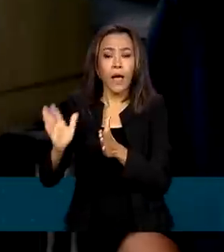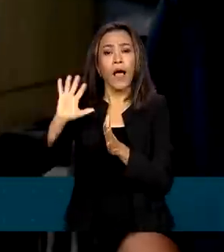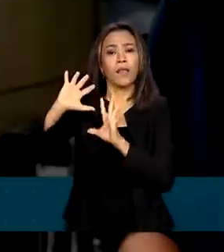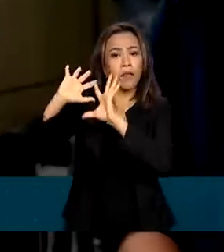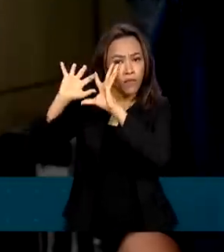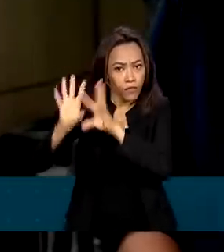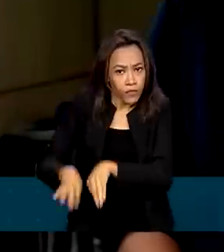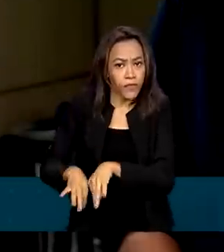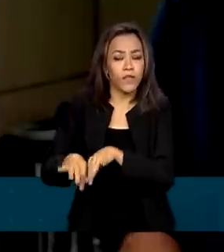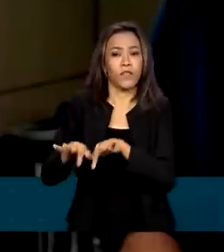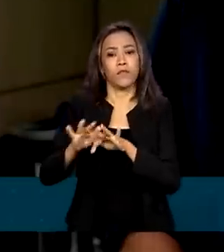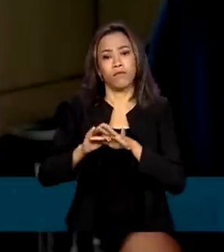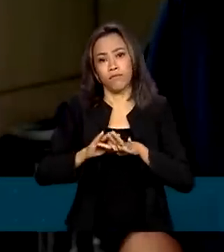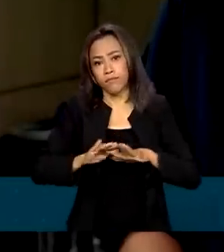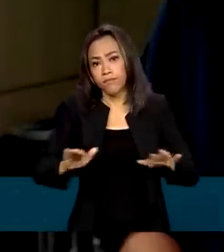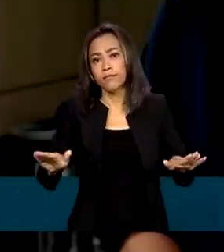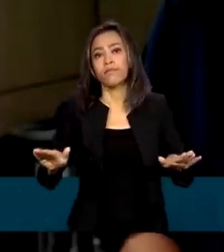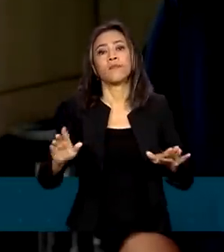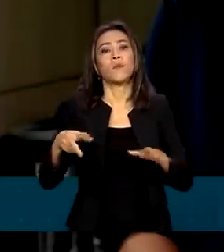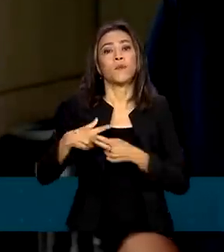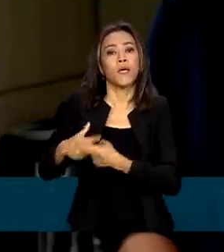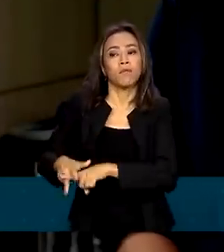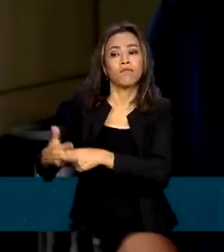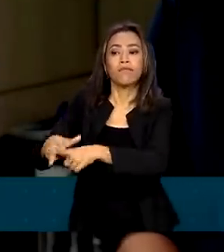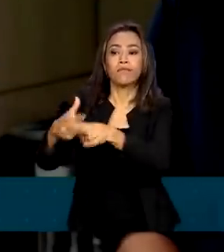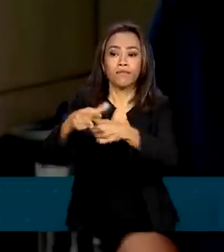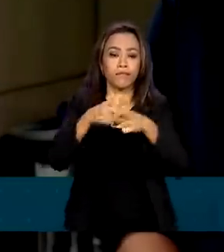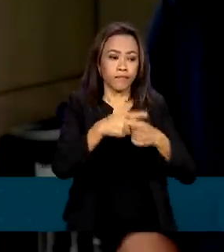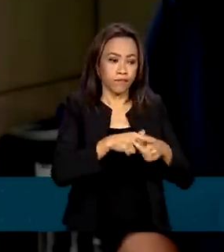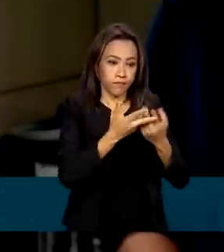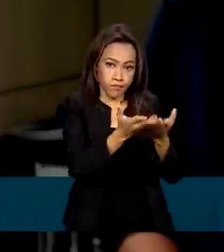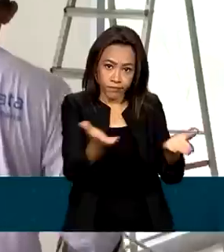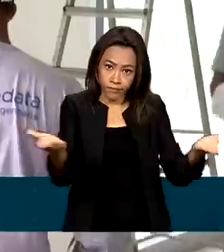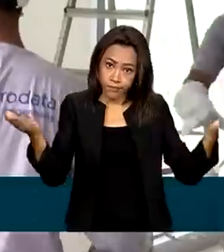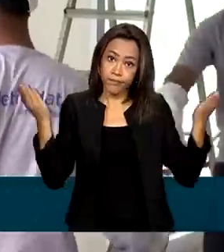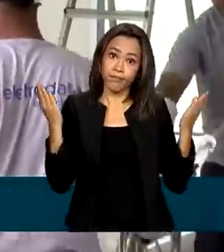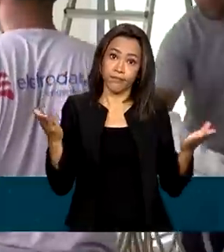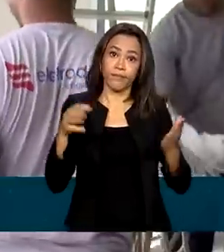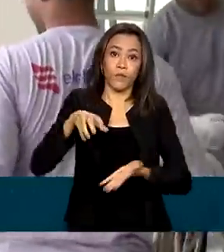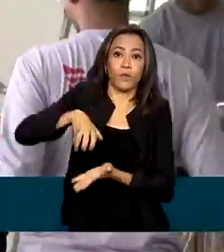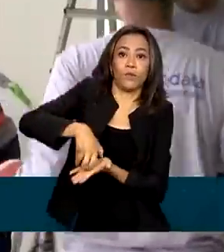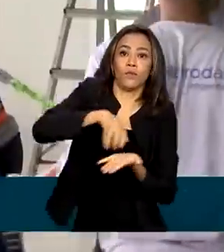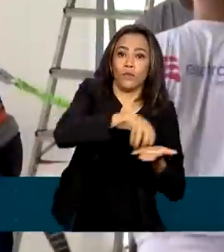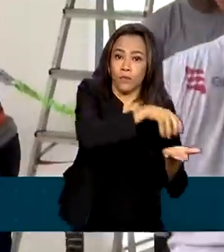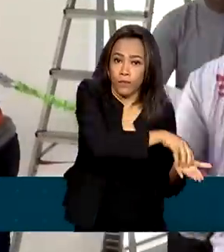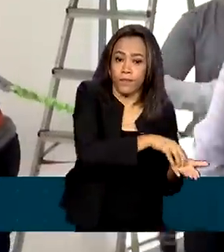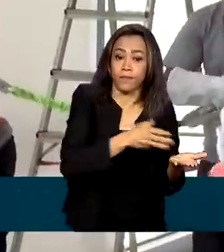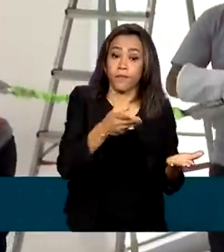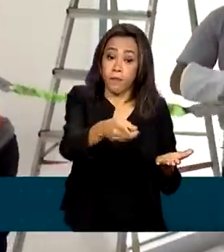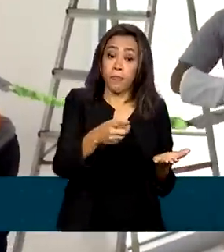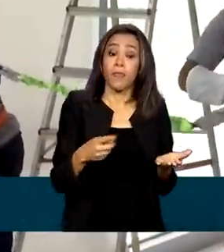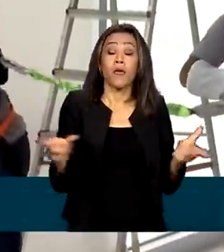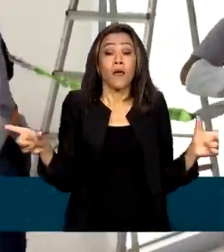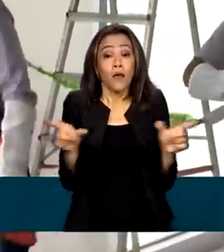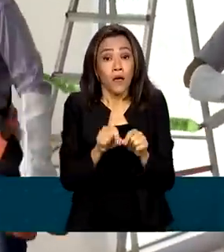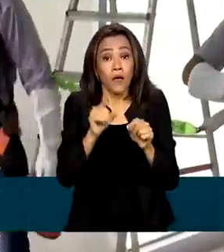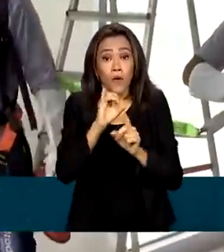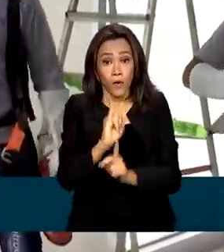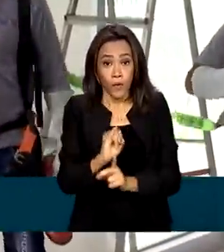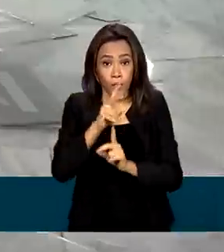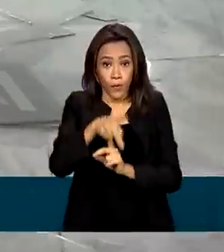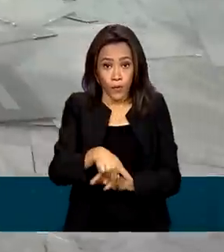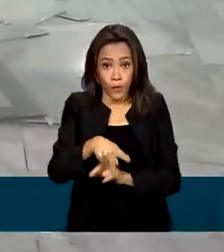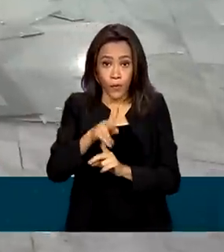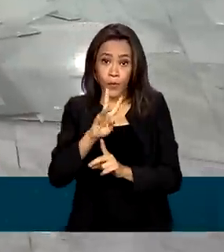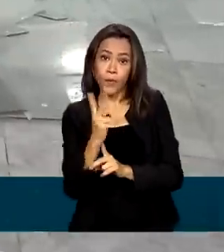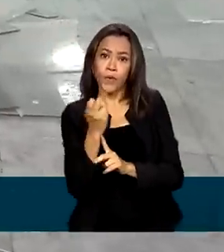total da recuperação dos patrimônios. De acordo com o IFAM, ainda não é possível calcular